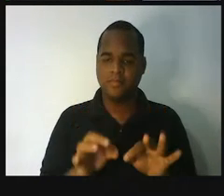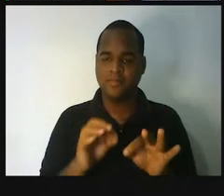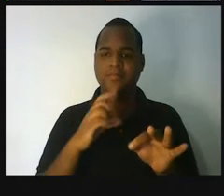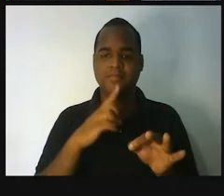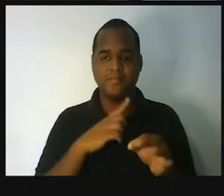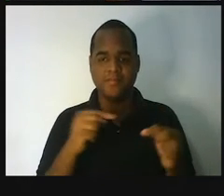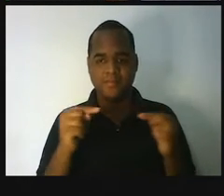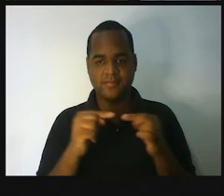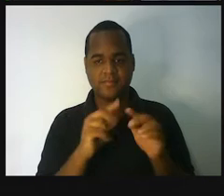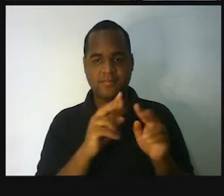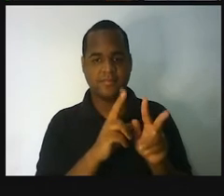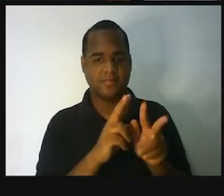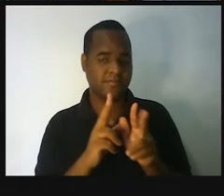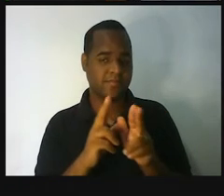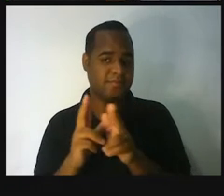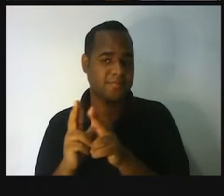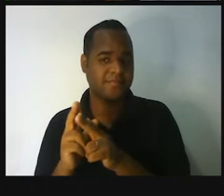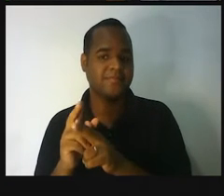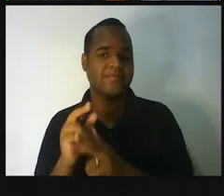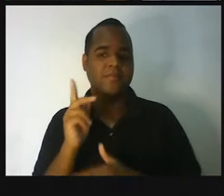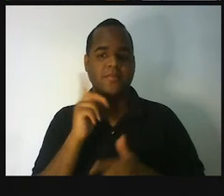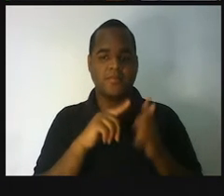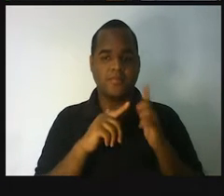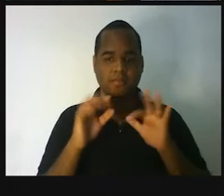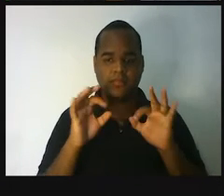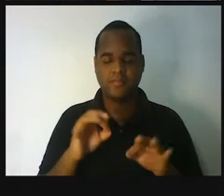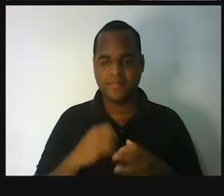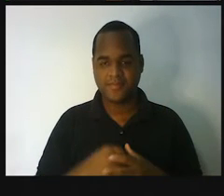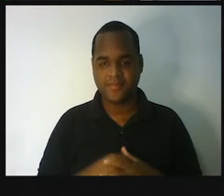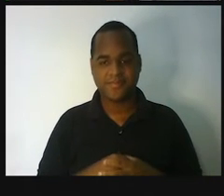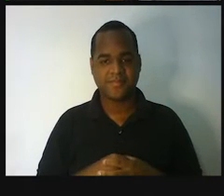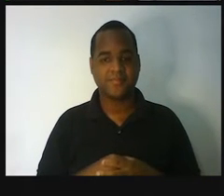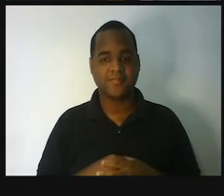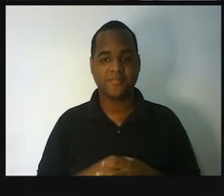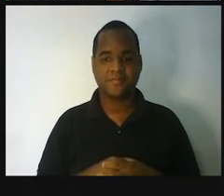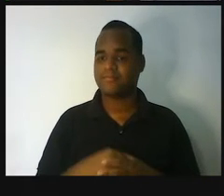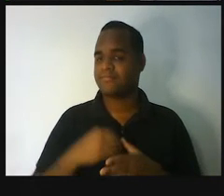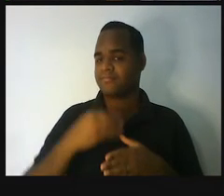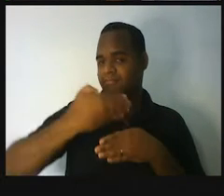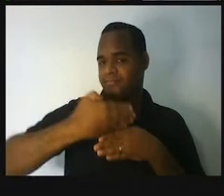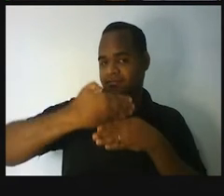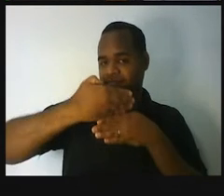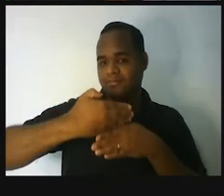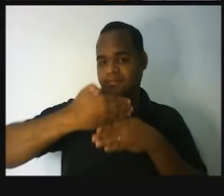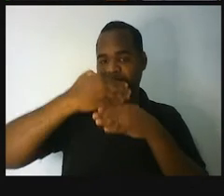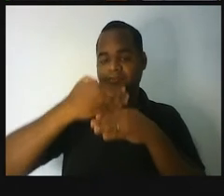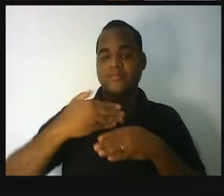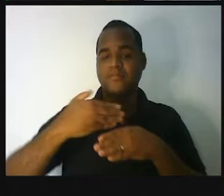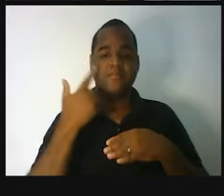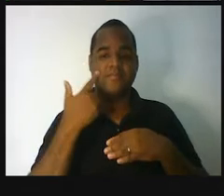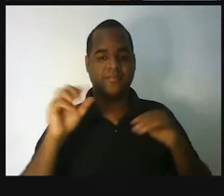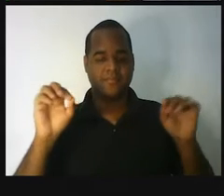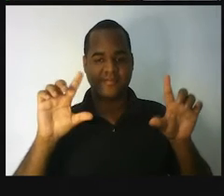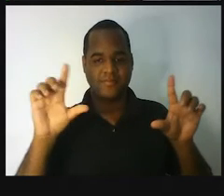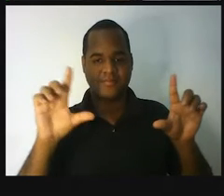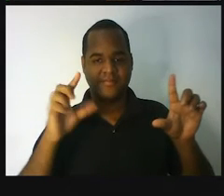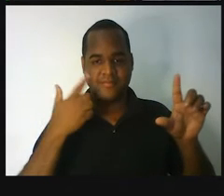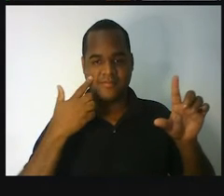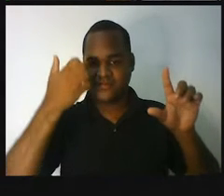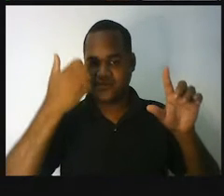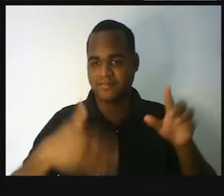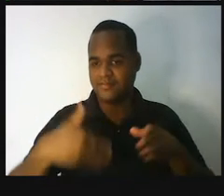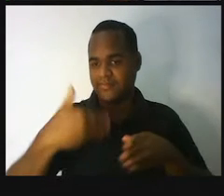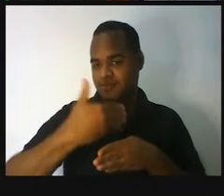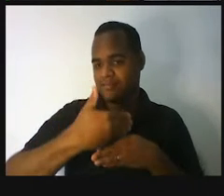que funciona com os outros. Então, por exemplo, digamos que essa parede aí, que está aparecendo na tela, ela tem um comprimento